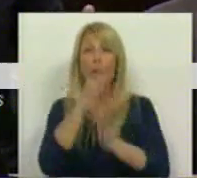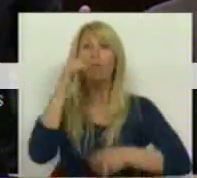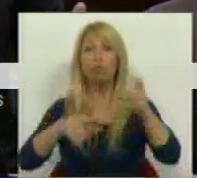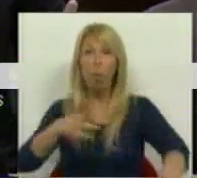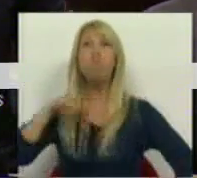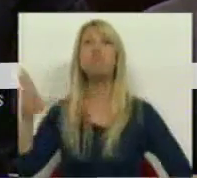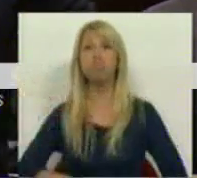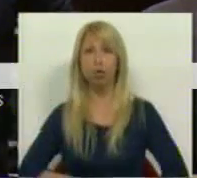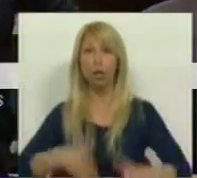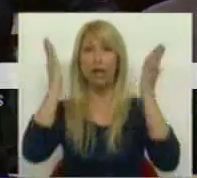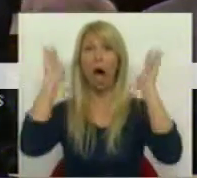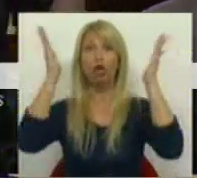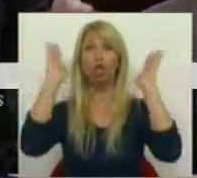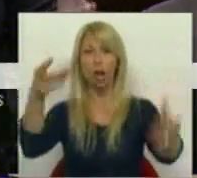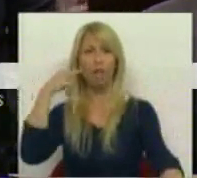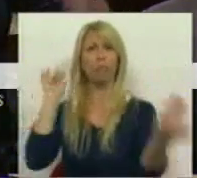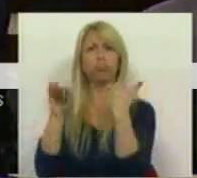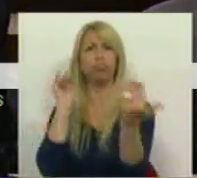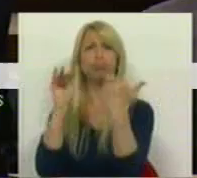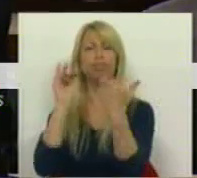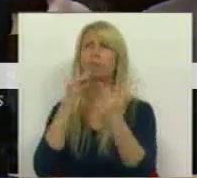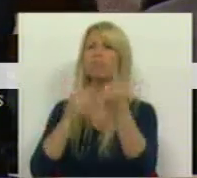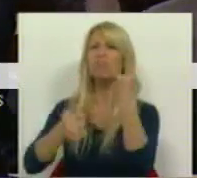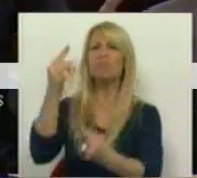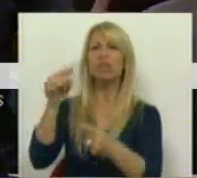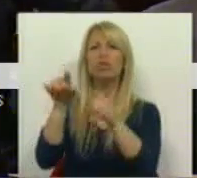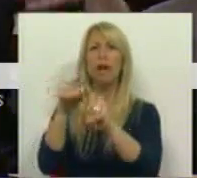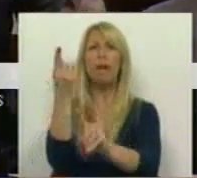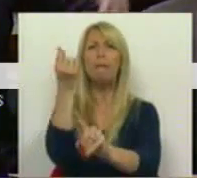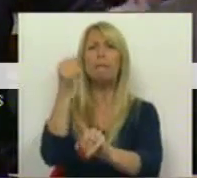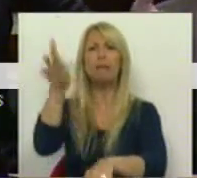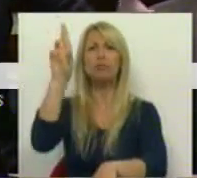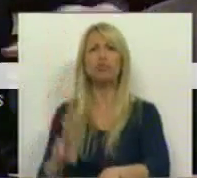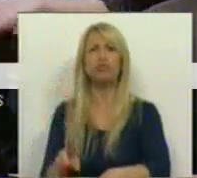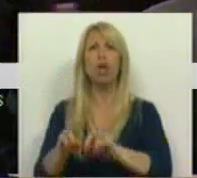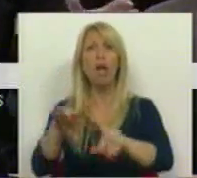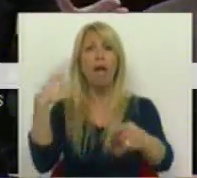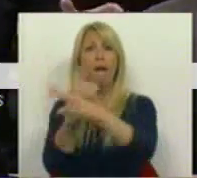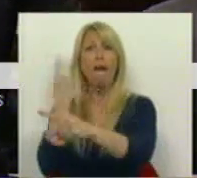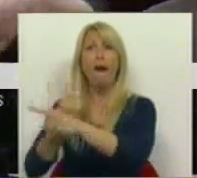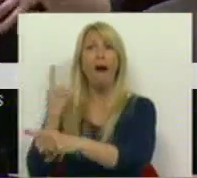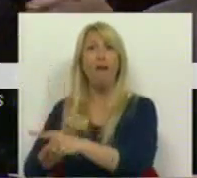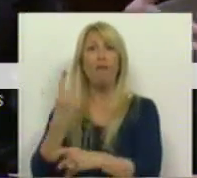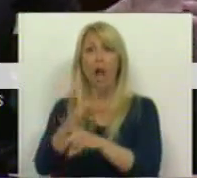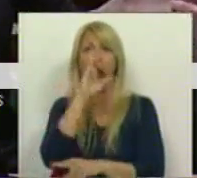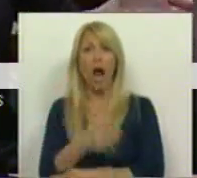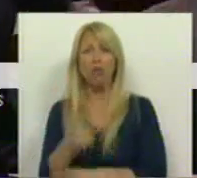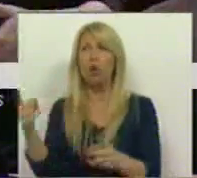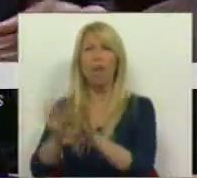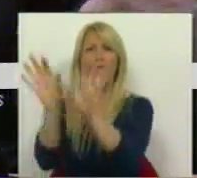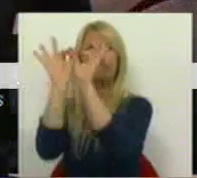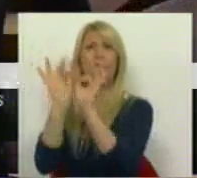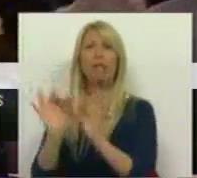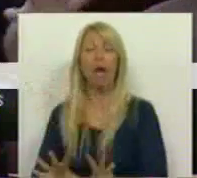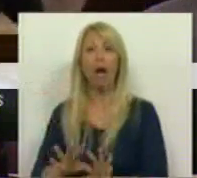autoestrada terem aquela estranheza de terem todos os preços dos diferentes operadores exatamente na mesma, a Autoridade da